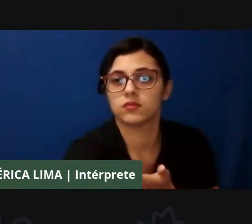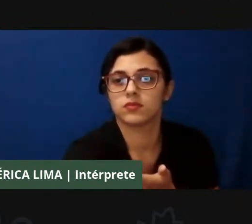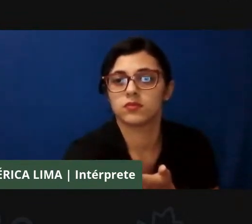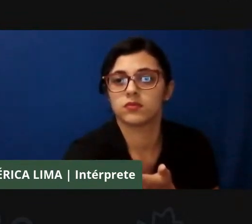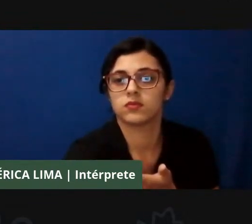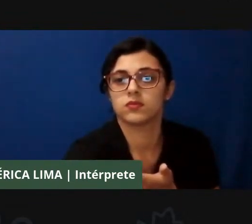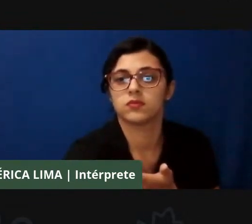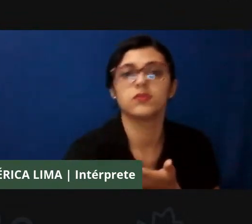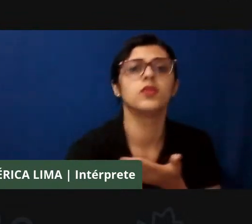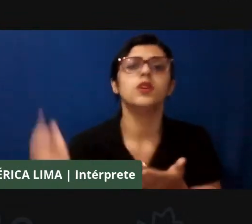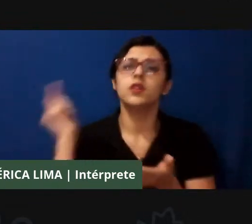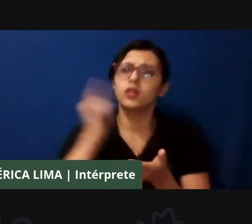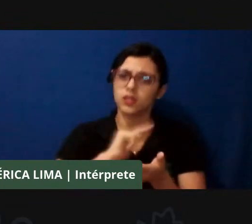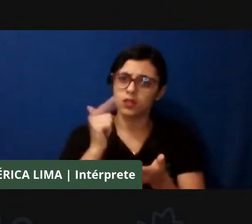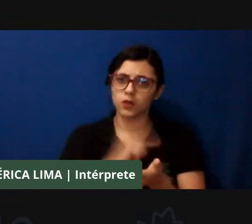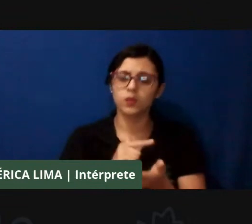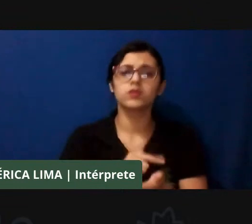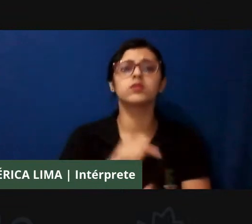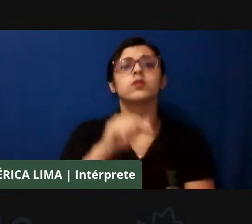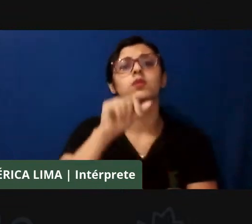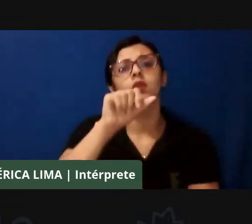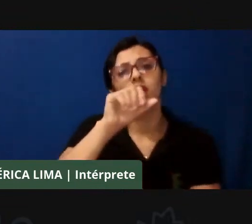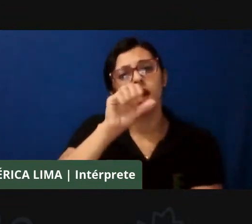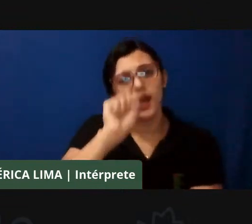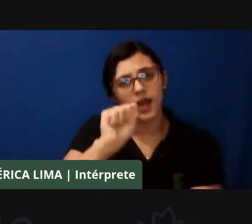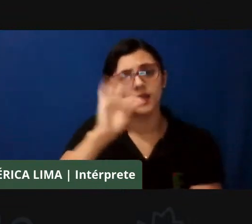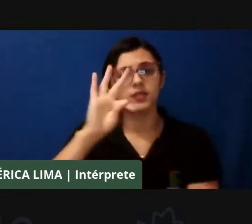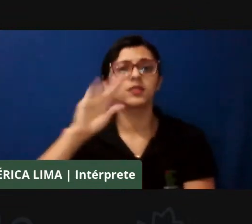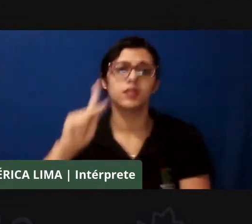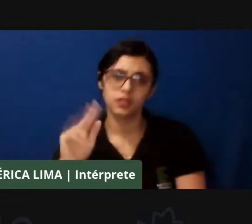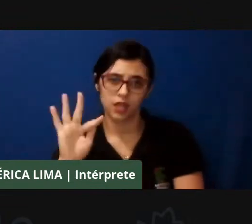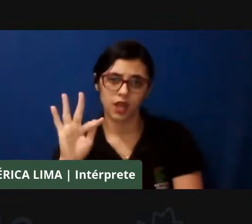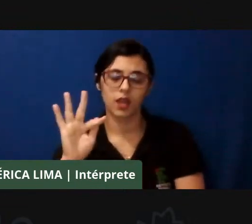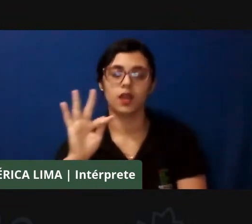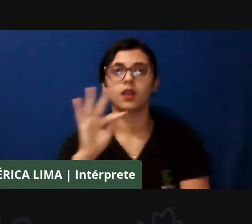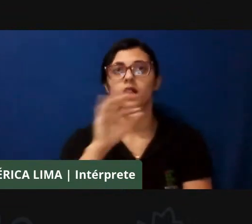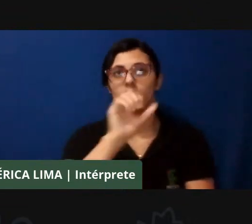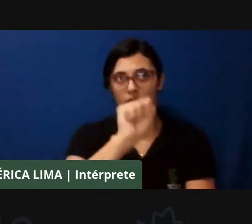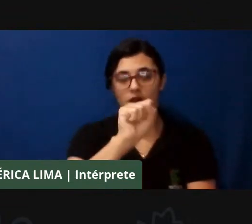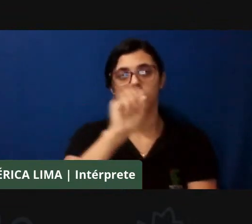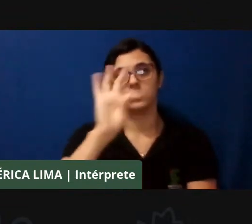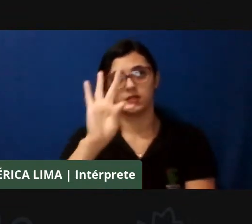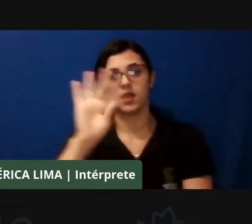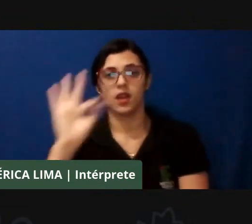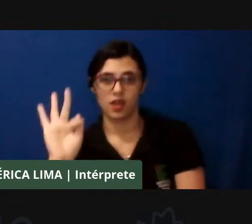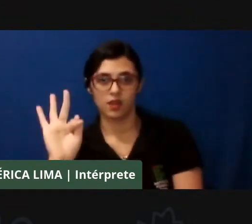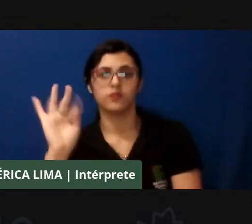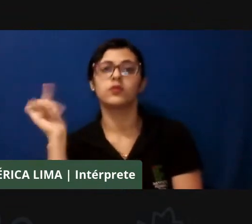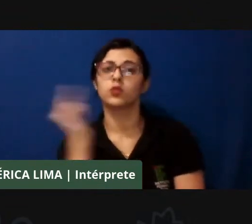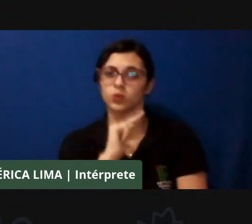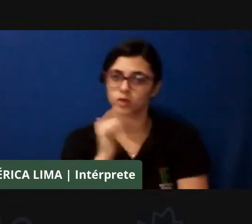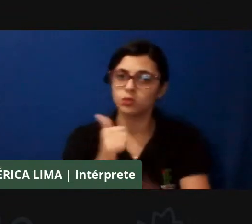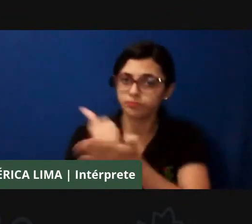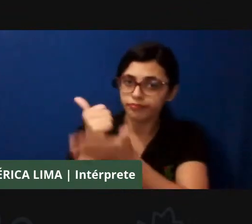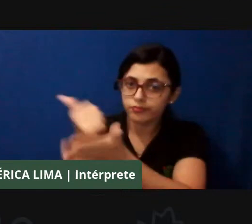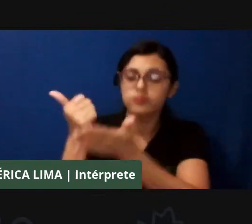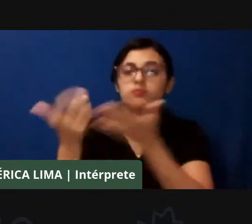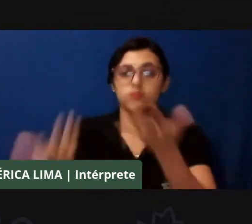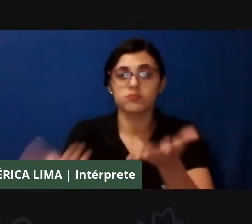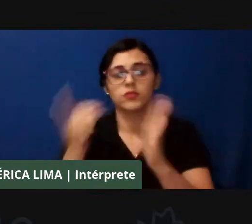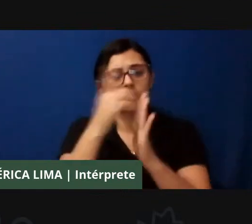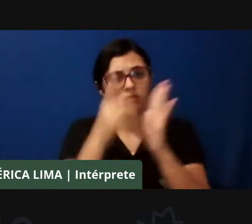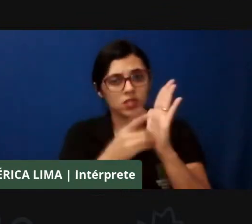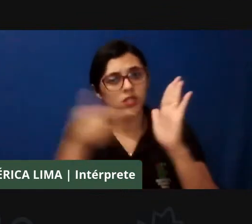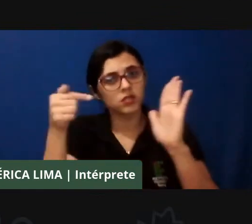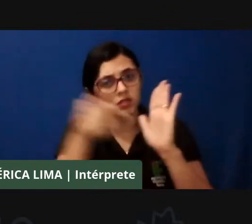pelo STF em 8 de fevereiro de 2018. Então, a partir desse decreto,